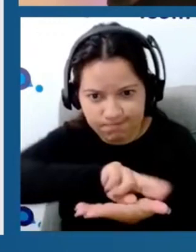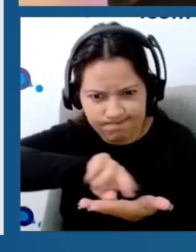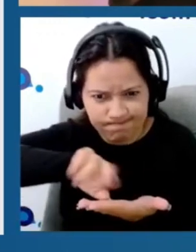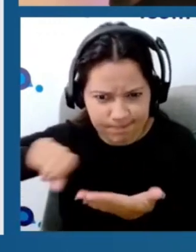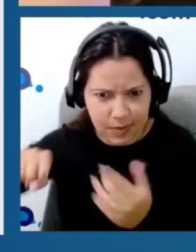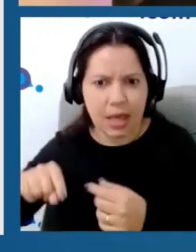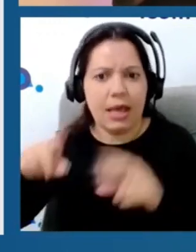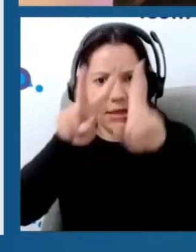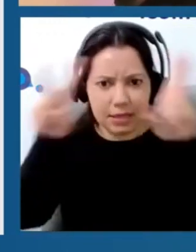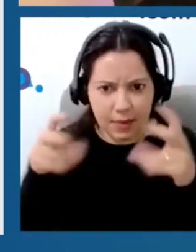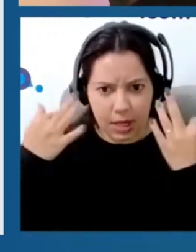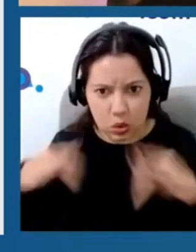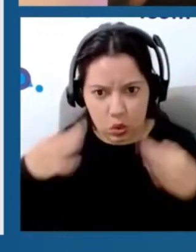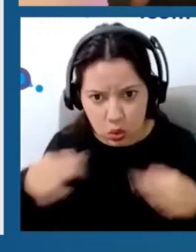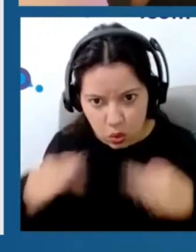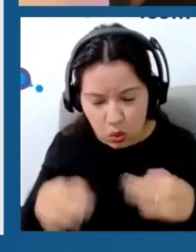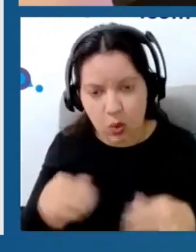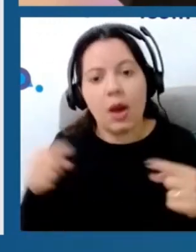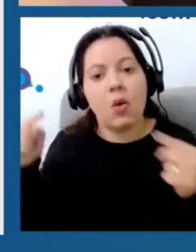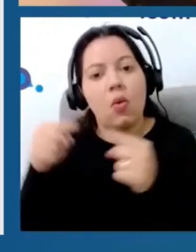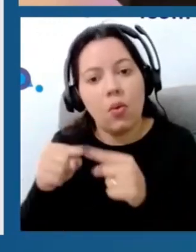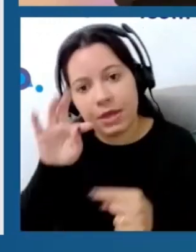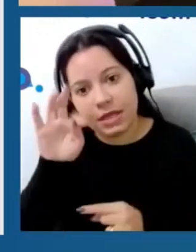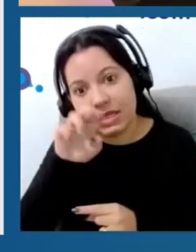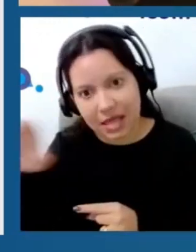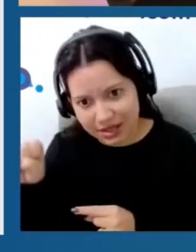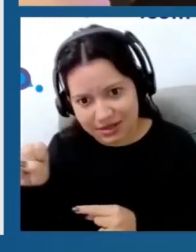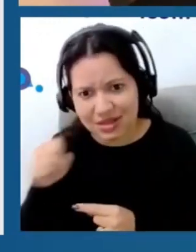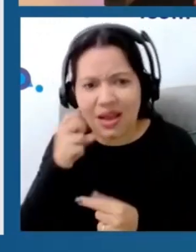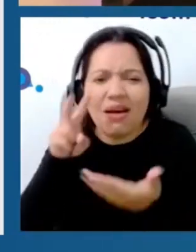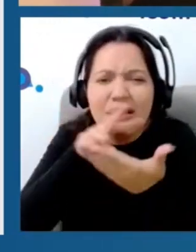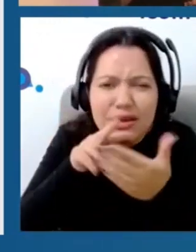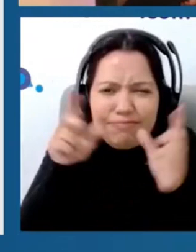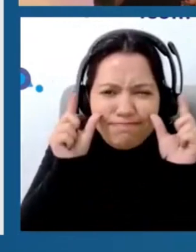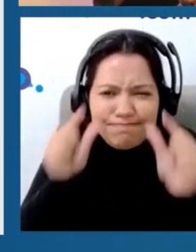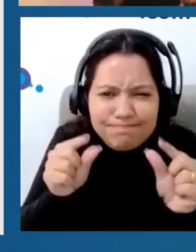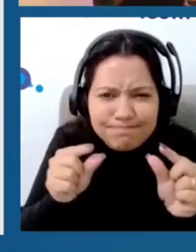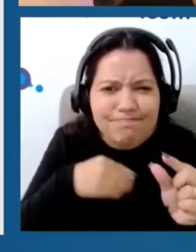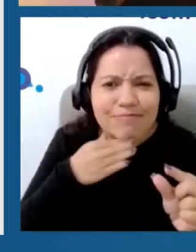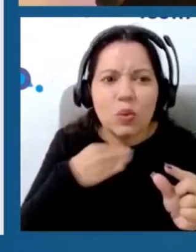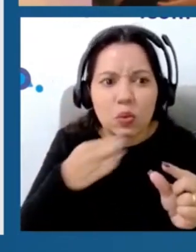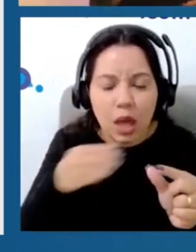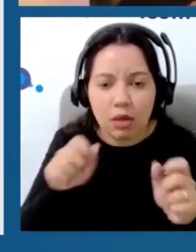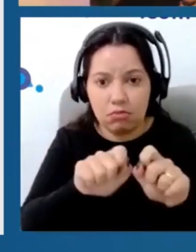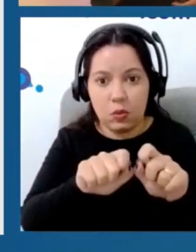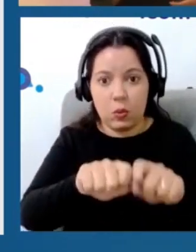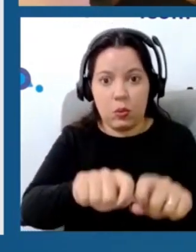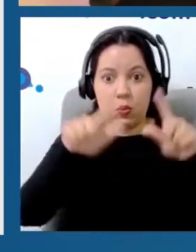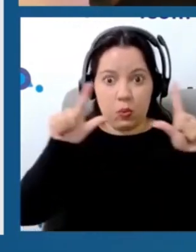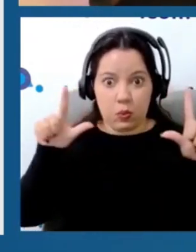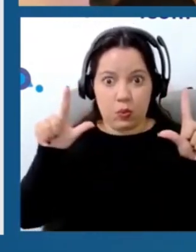o efeito da TENS. E o que eles mostraram, obviamente, vocês não vão ler aqui com letras tão miúdas, eu coloco uma lupa aqui em cima para vocês.